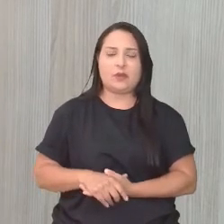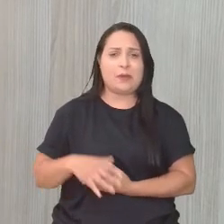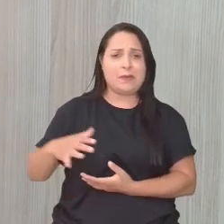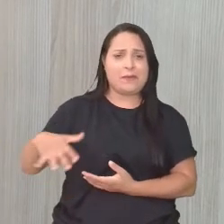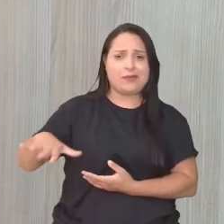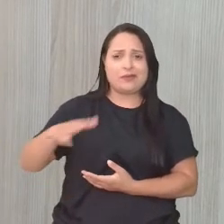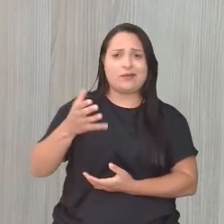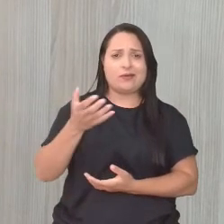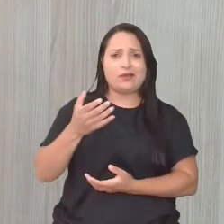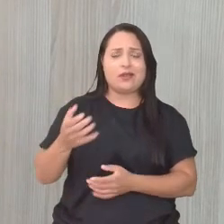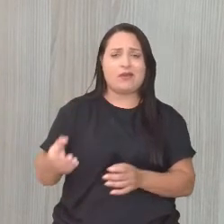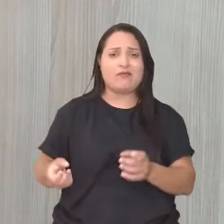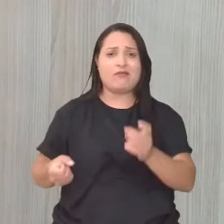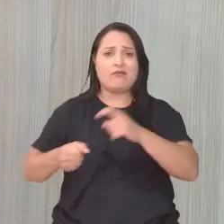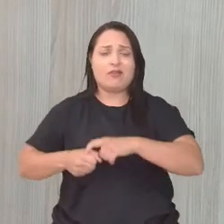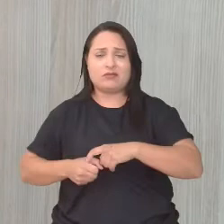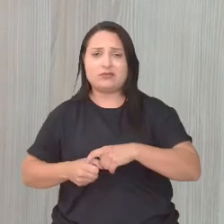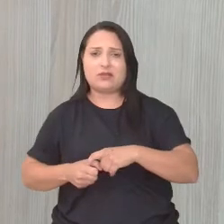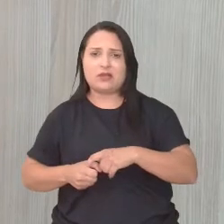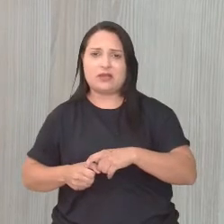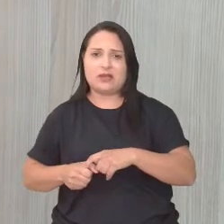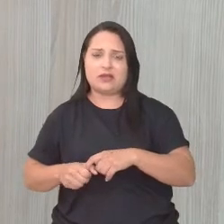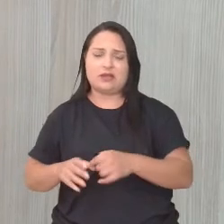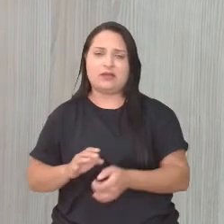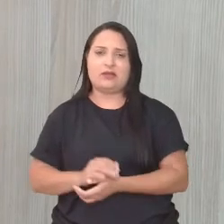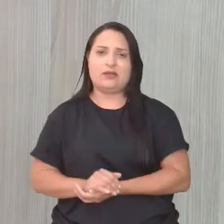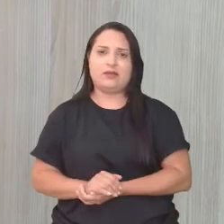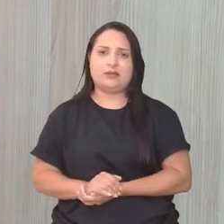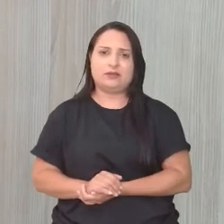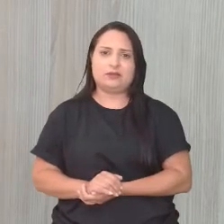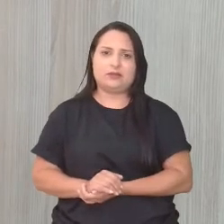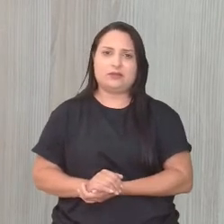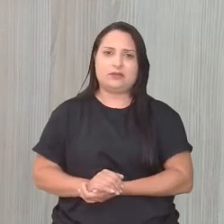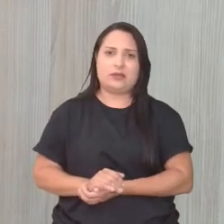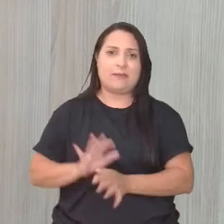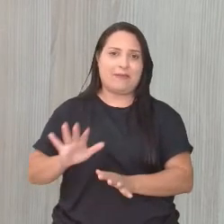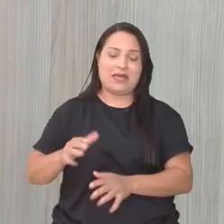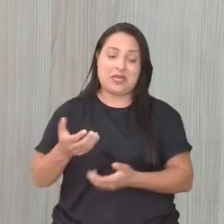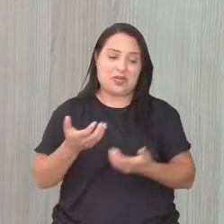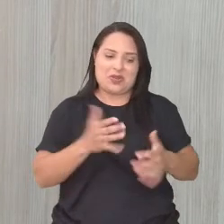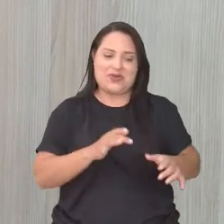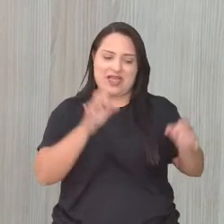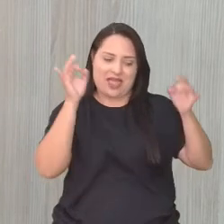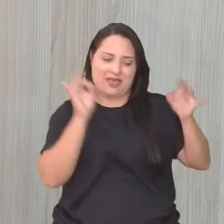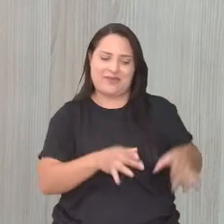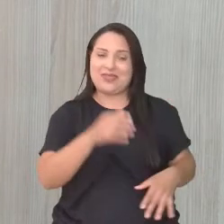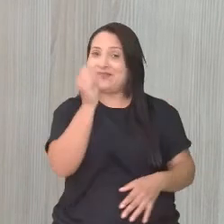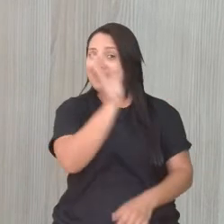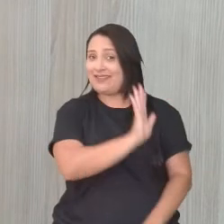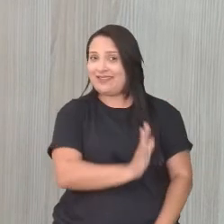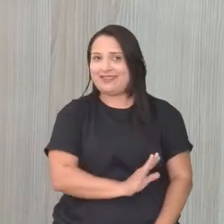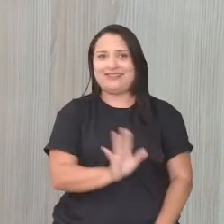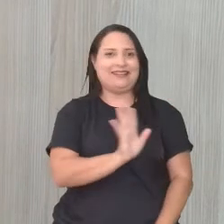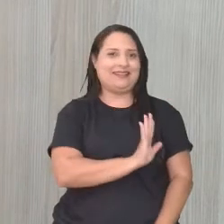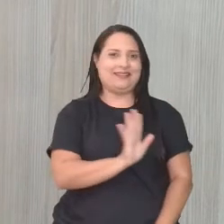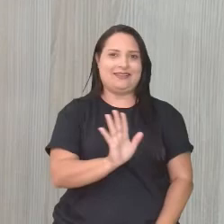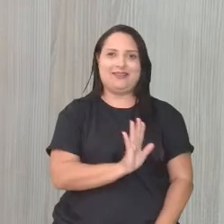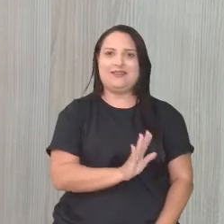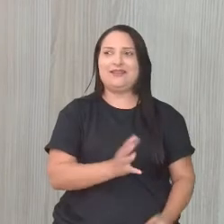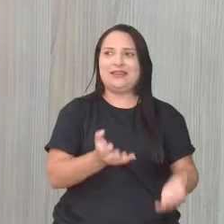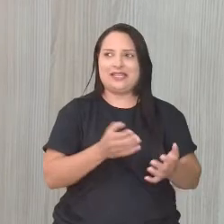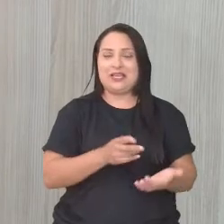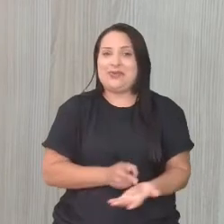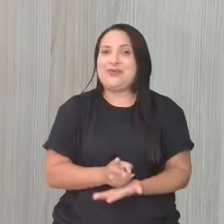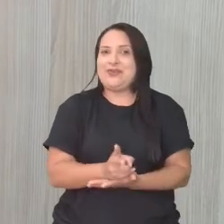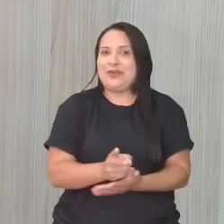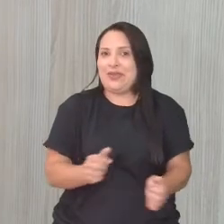professora. Mas está pensando que queria se desprender das nossas terras aqui, né? Não. Queria não, viu? E